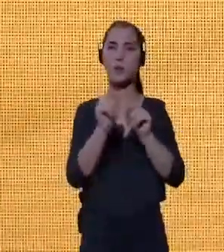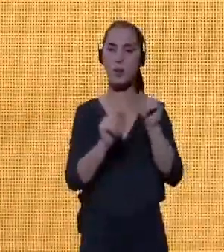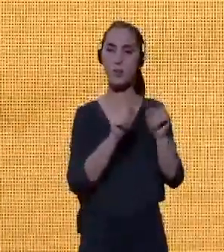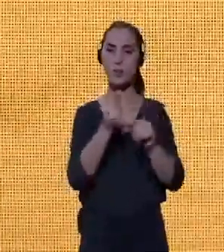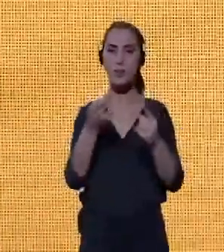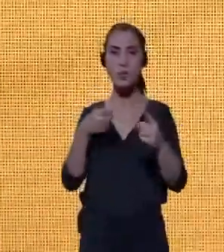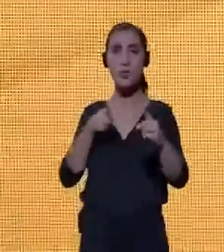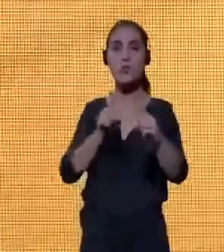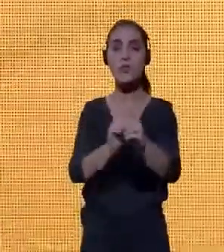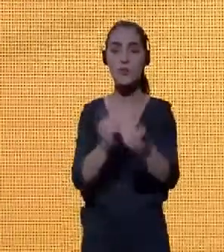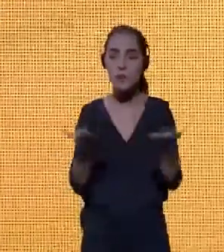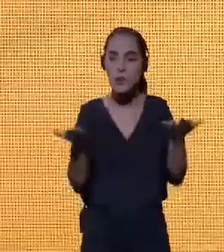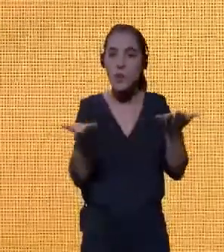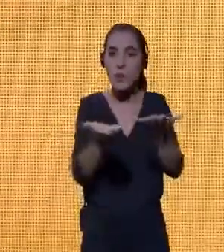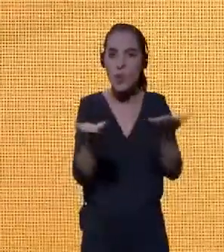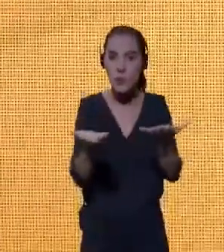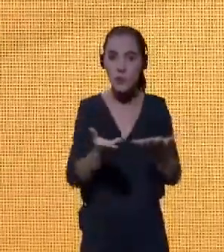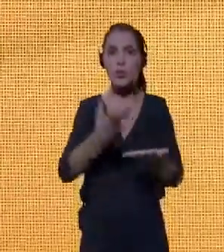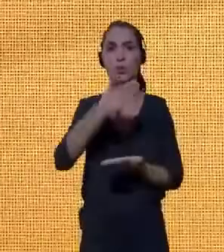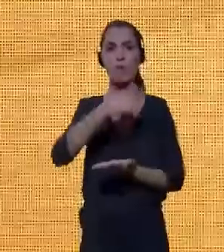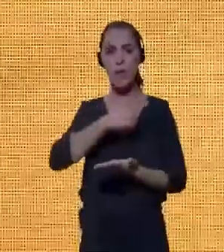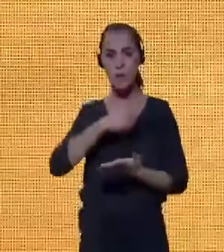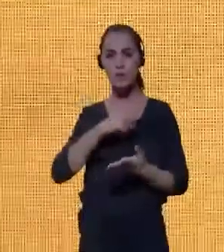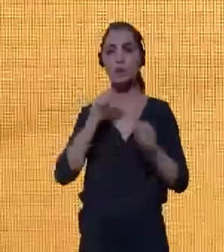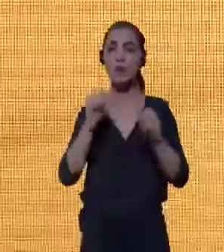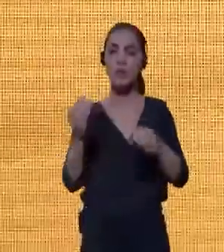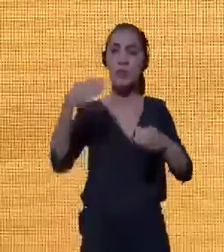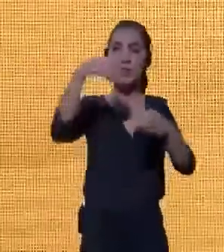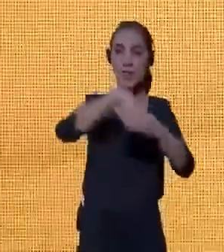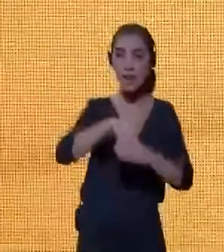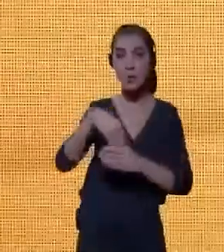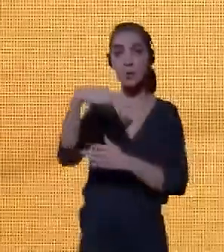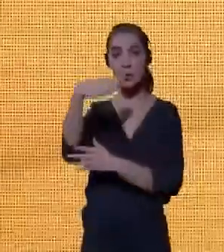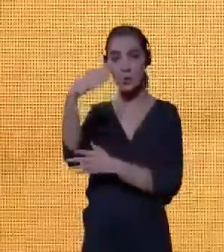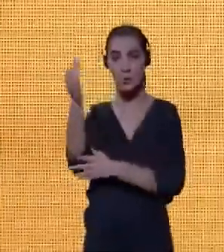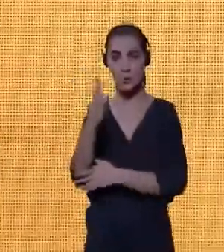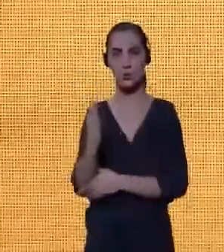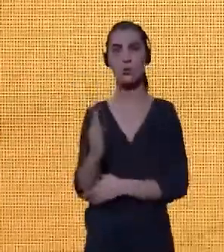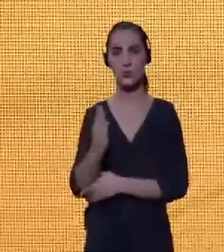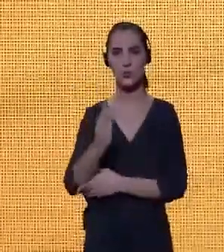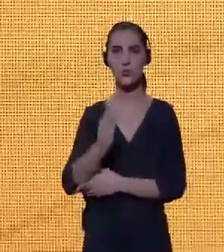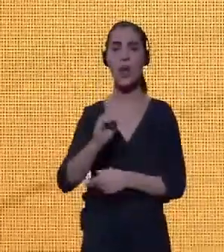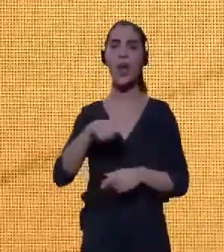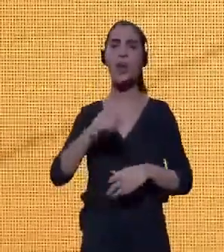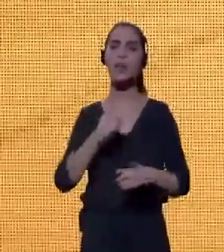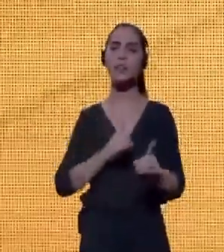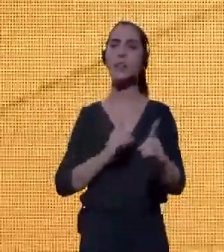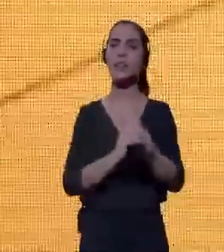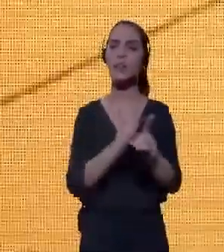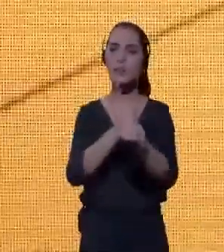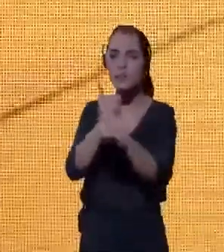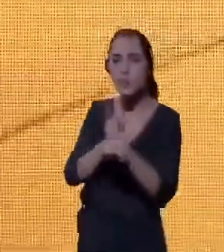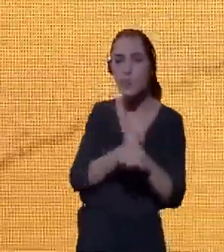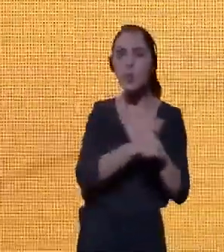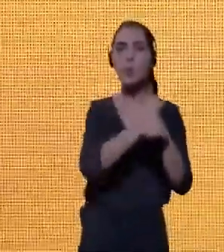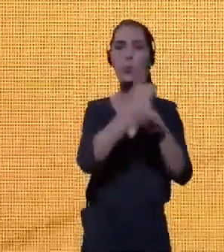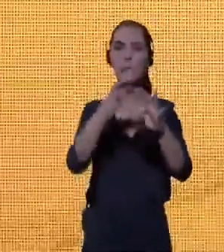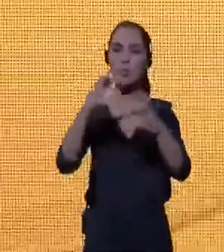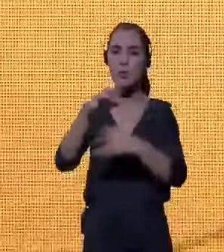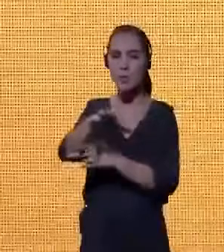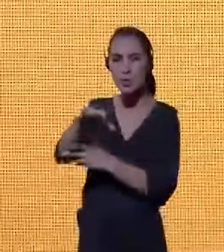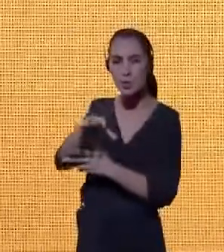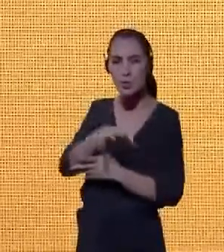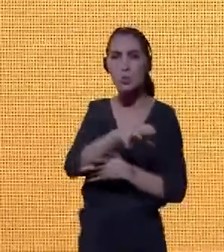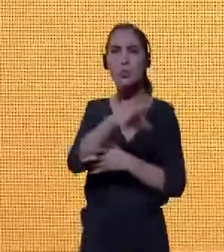desafios que nós enfrentamos hoje no nosso mundo. São desafios que nós encontramos em todas as regiões do Brasil, da América